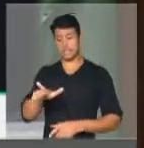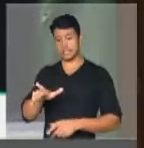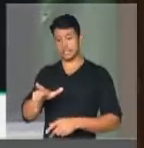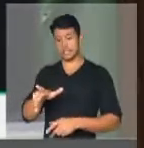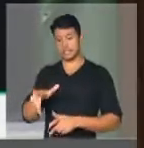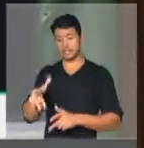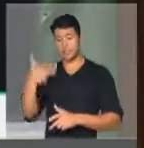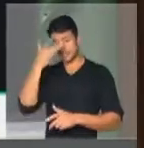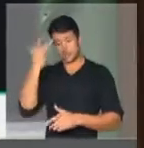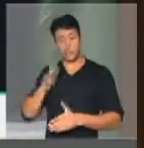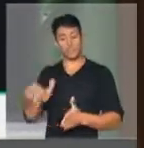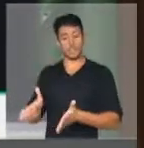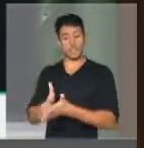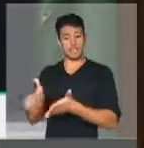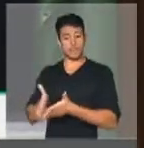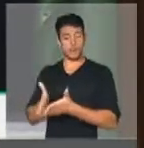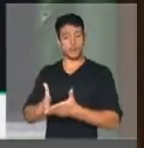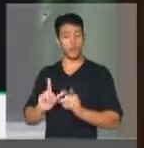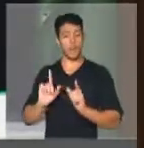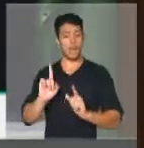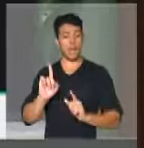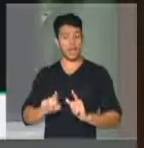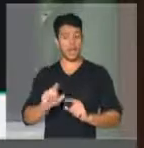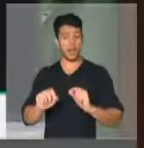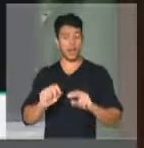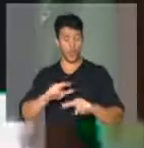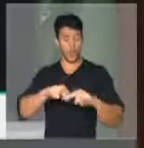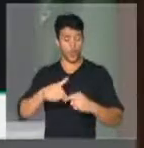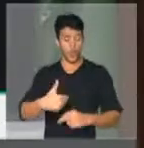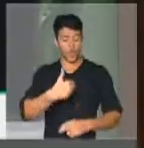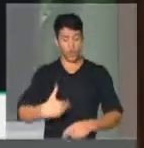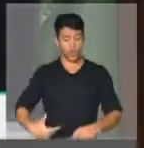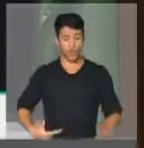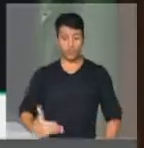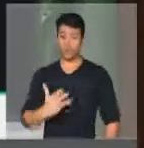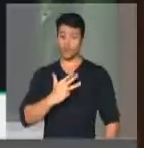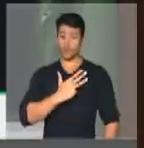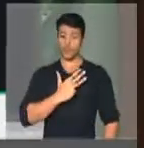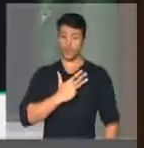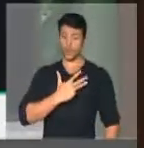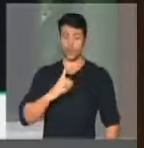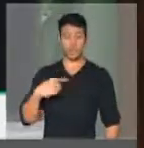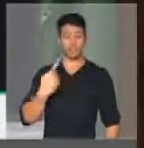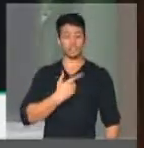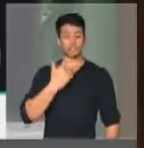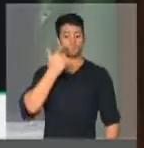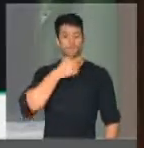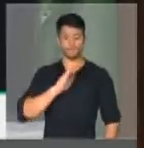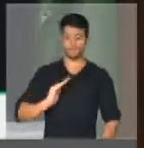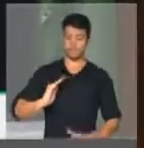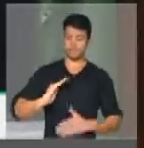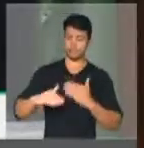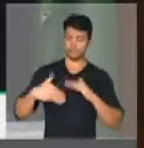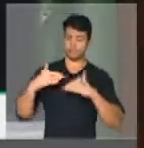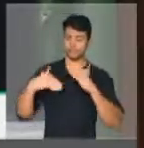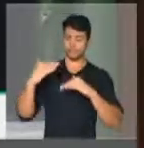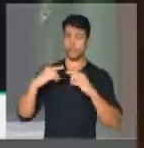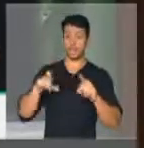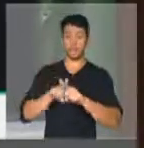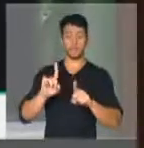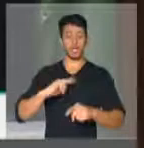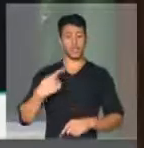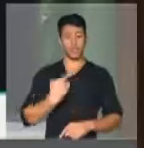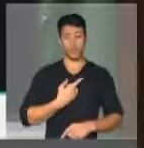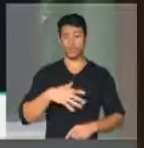exatamente nesse governo que nós tivemos grandes avanços e nossos alunos puderam